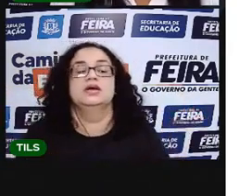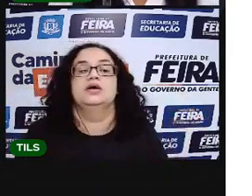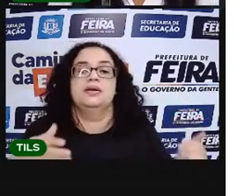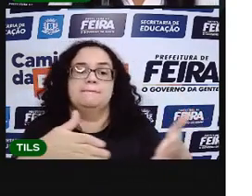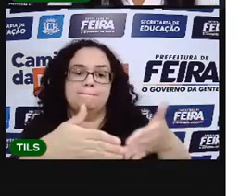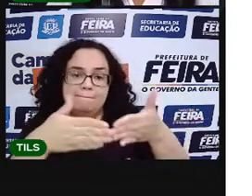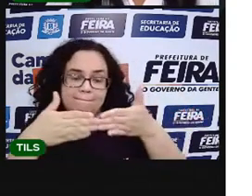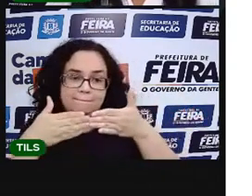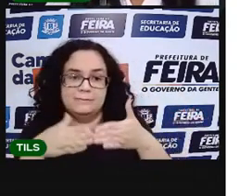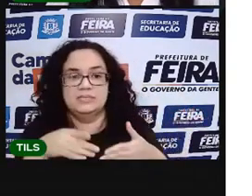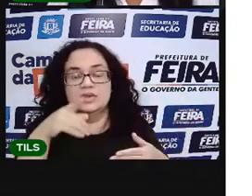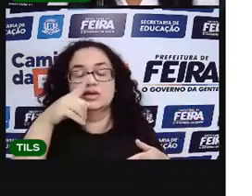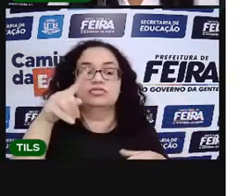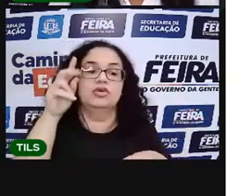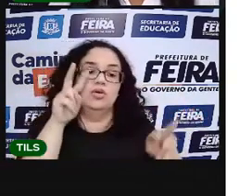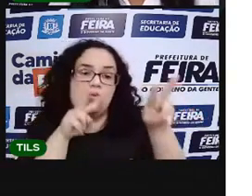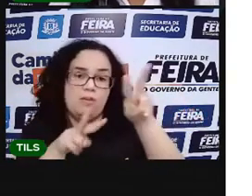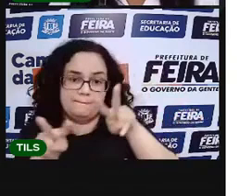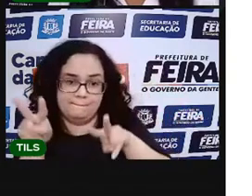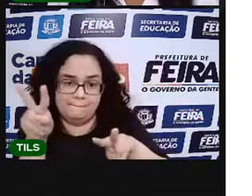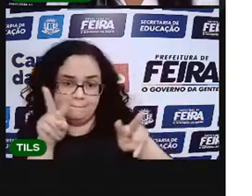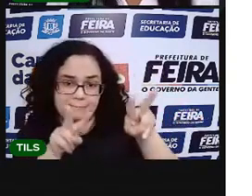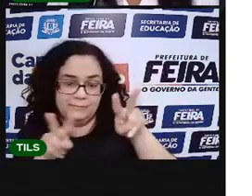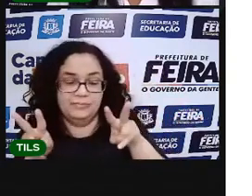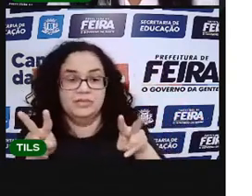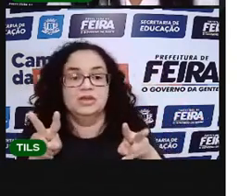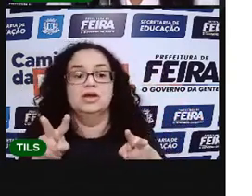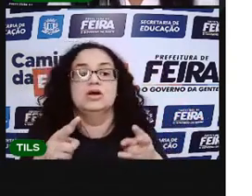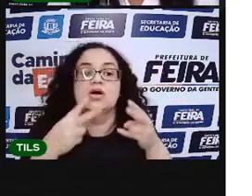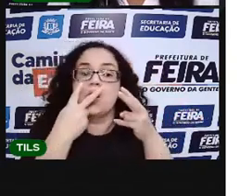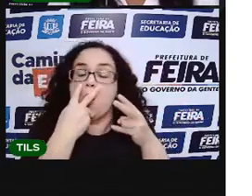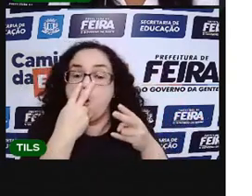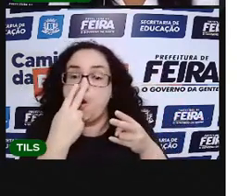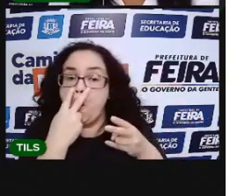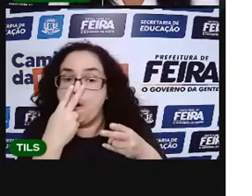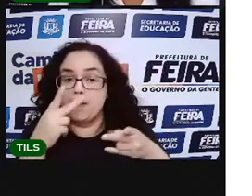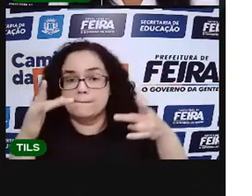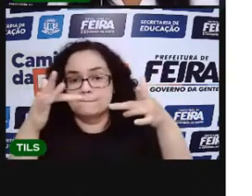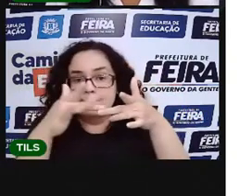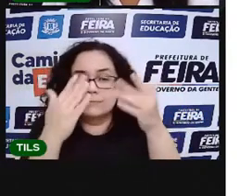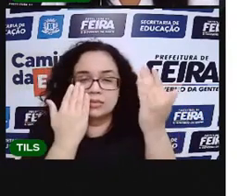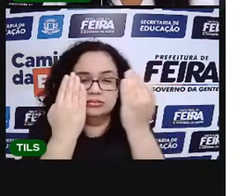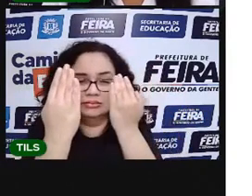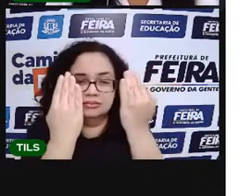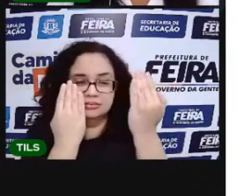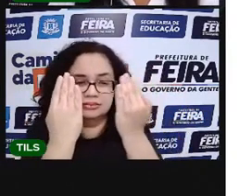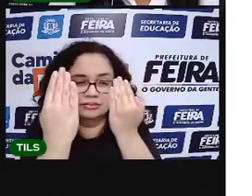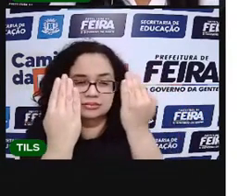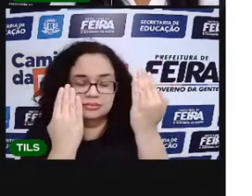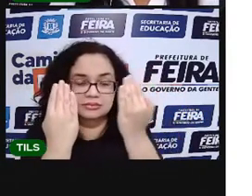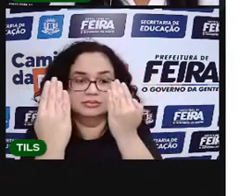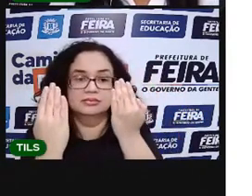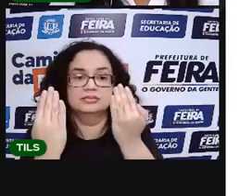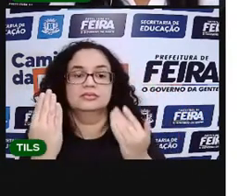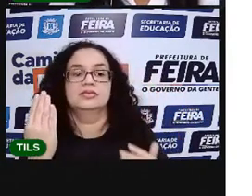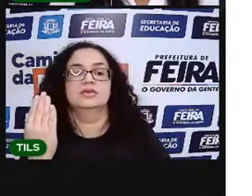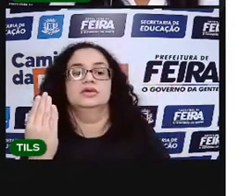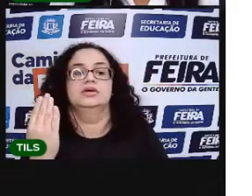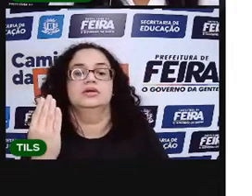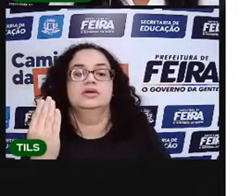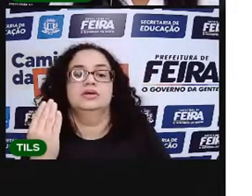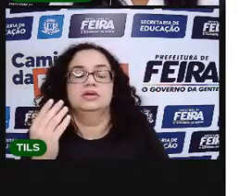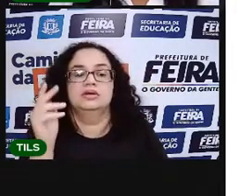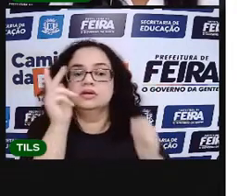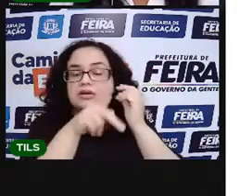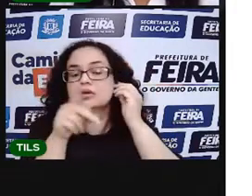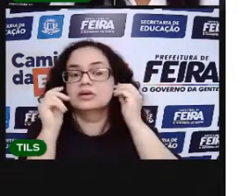para que vocês observem e comparem os objetos que vocês usam no dia a dia. O próprio, na